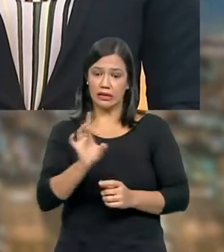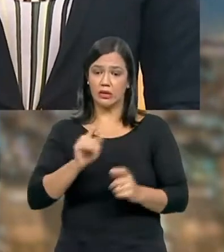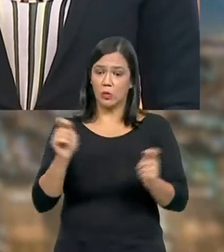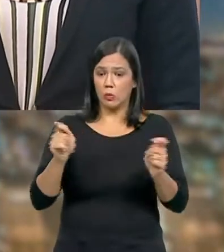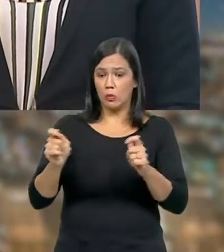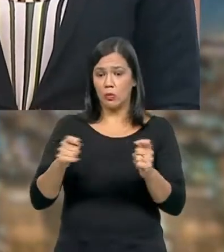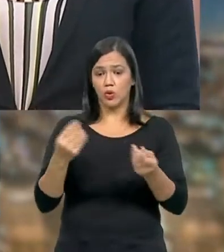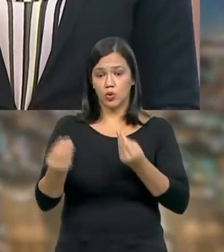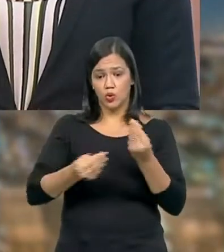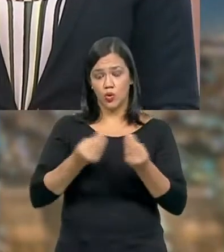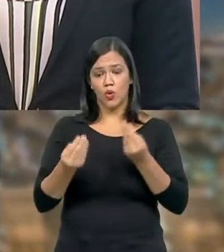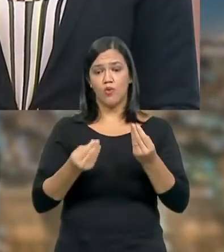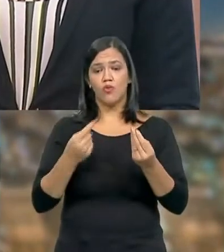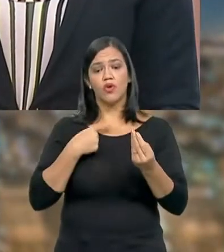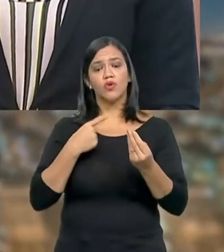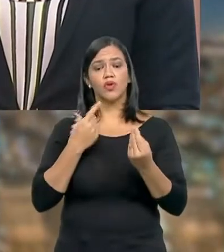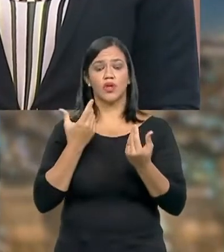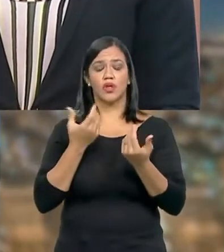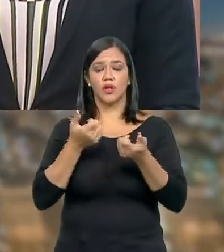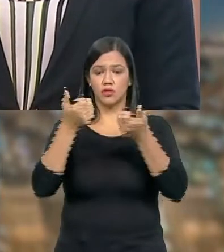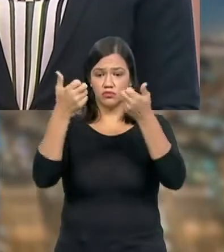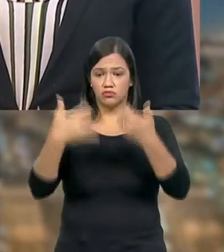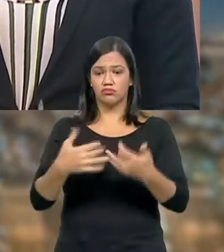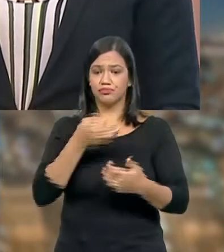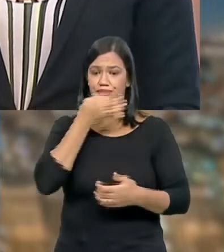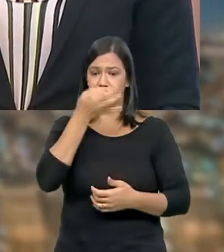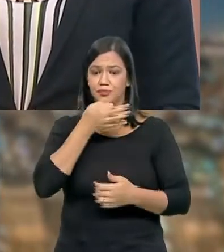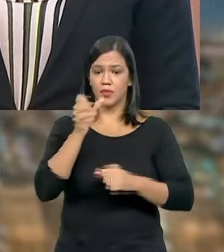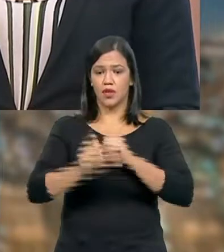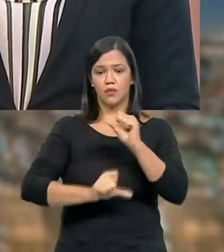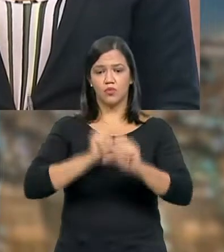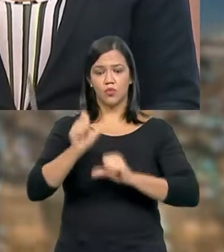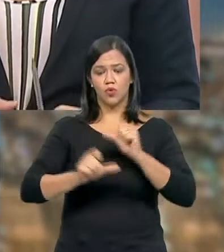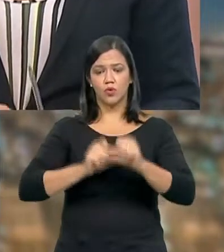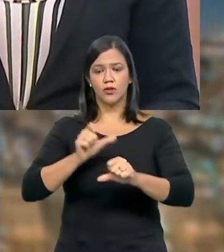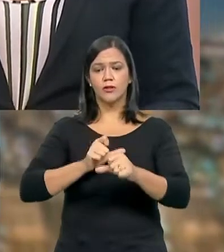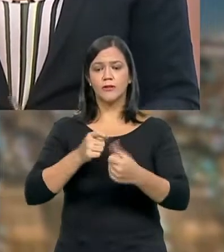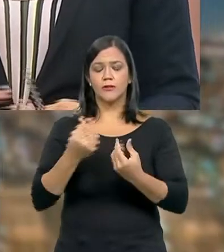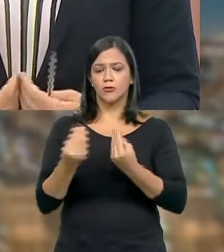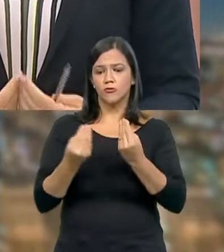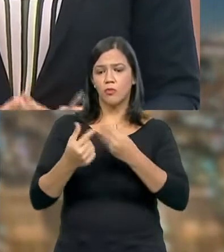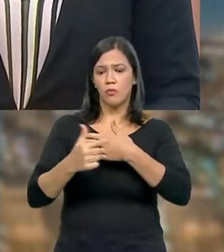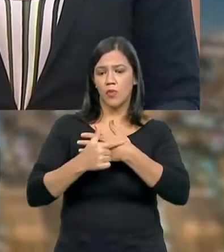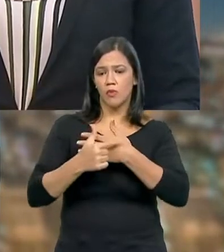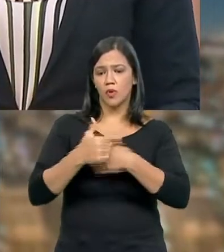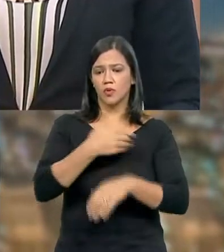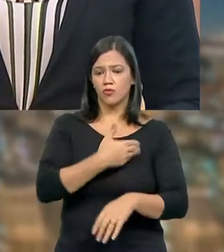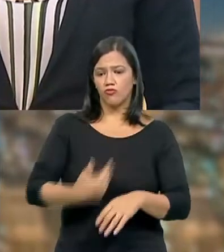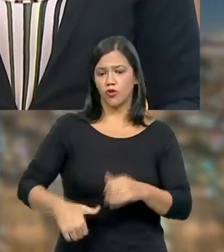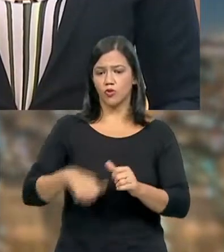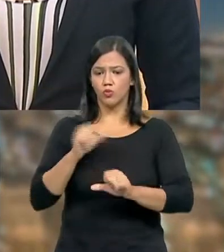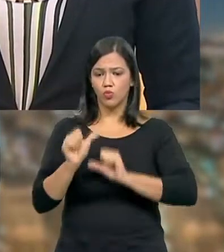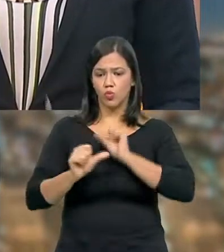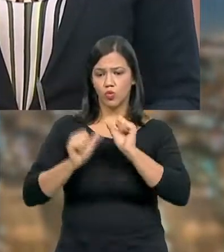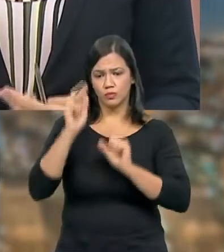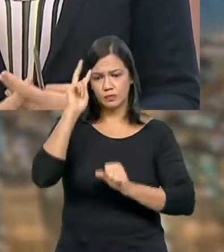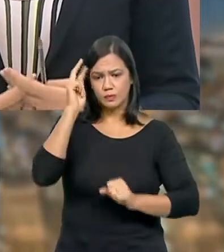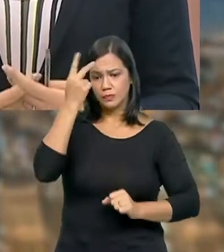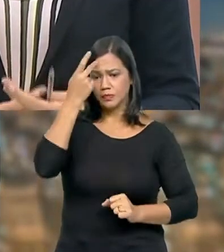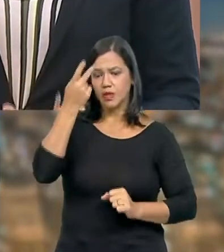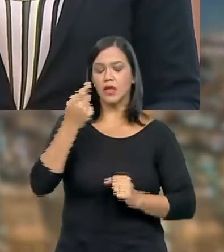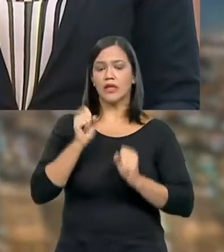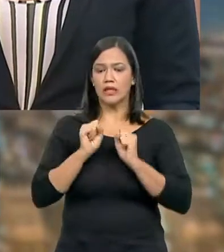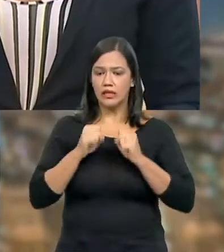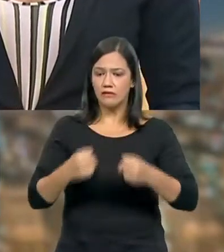um. Queria comentar um pouco a questão da mudança de postura do governo, que agora tem feito essa defesa da